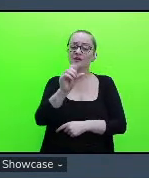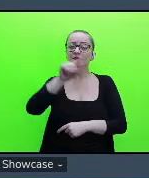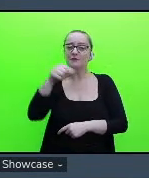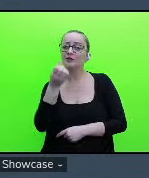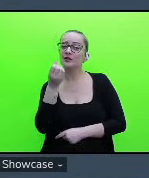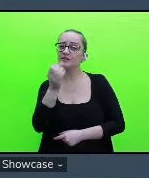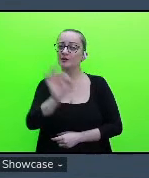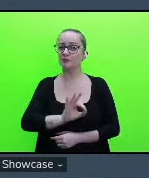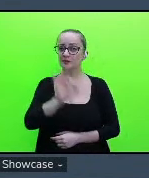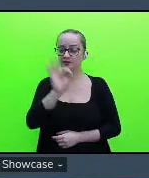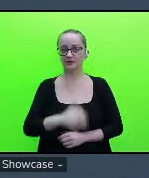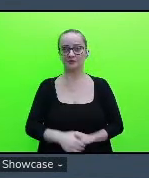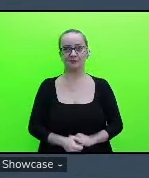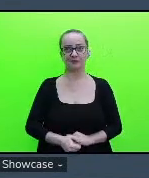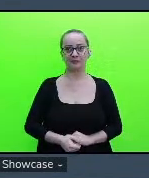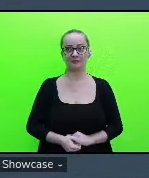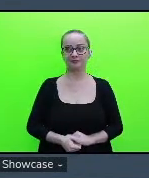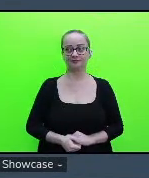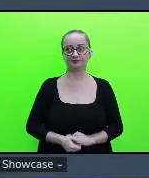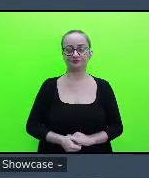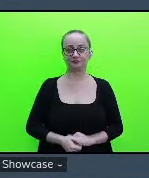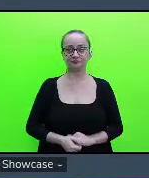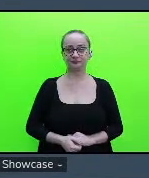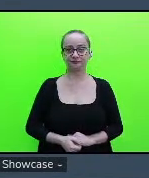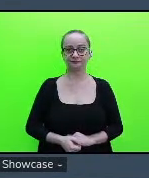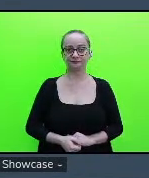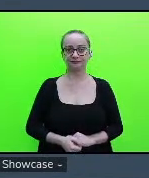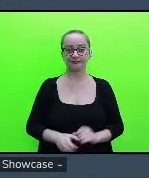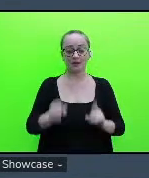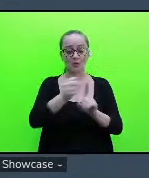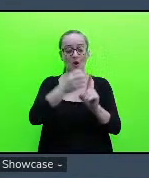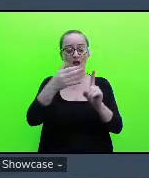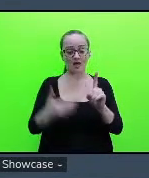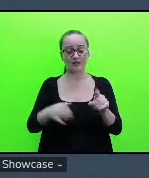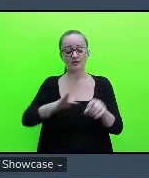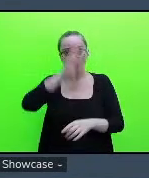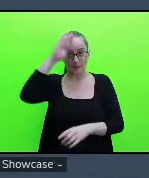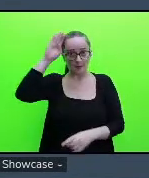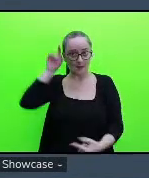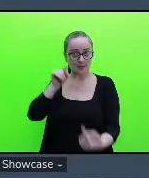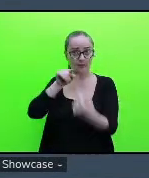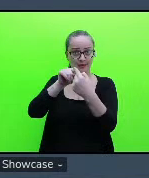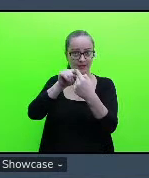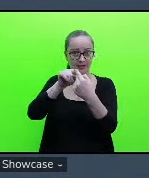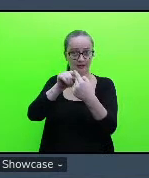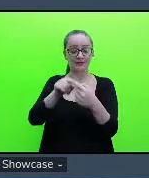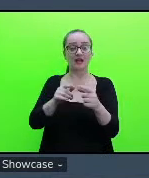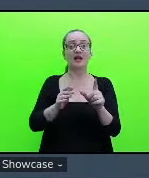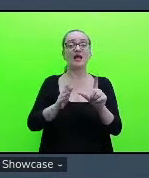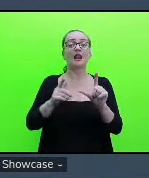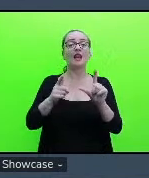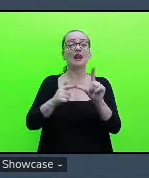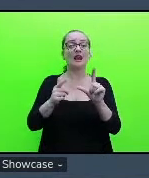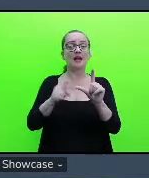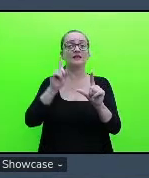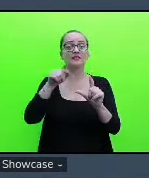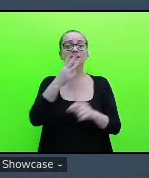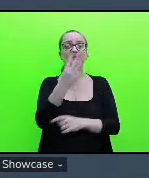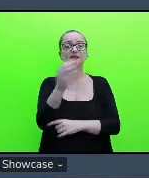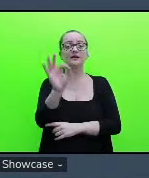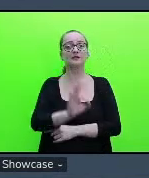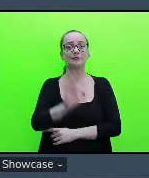e com a característica acadêmica letras foram 30%